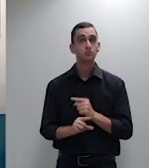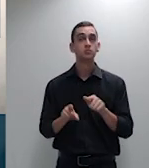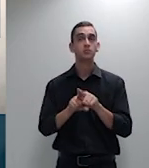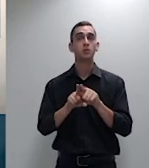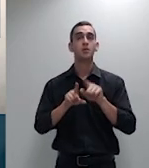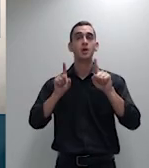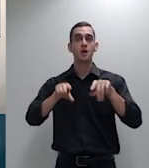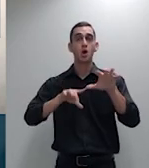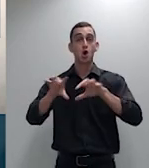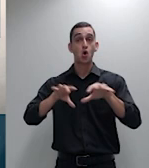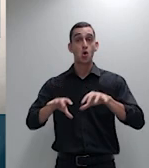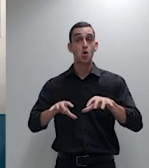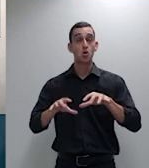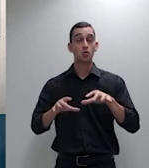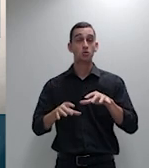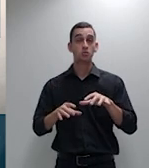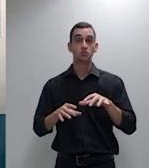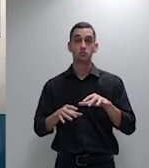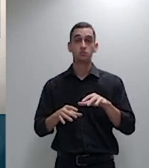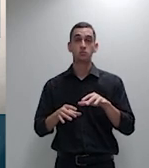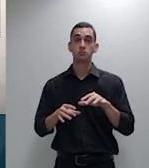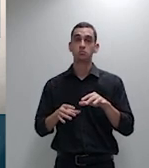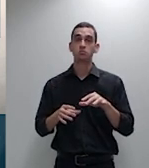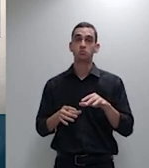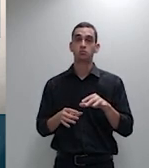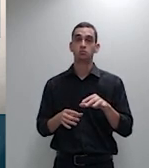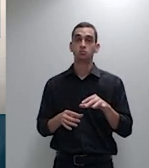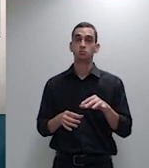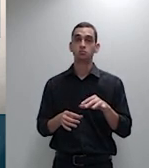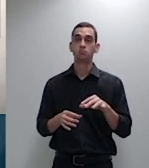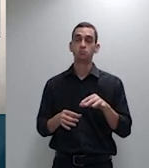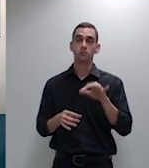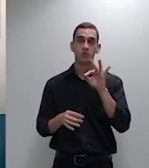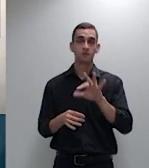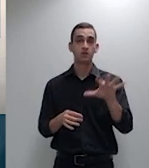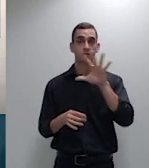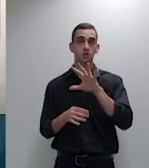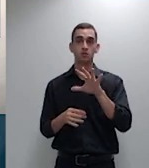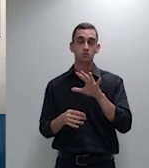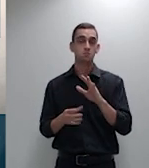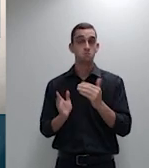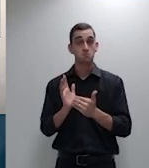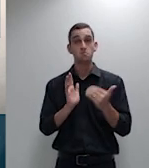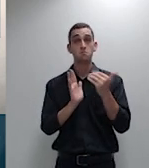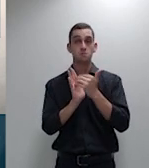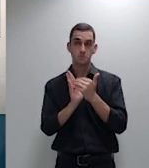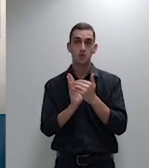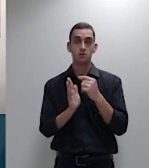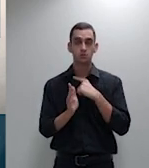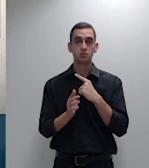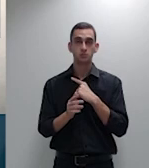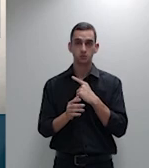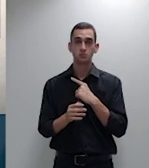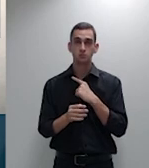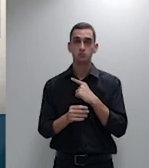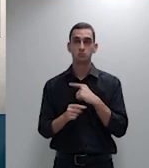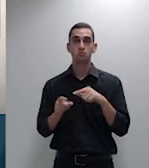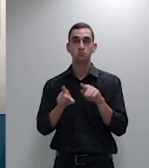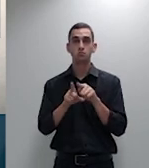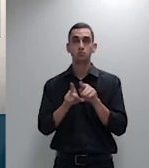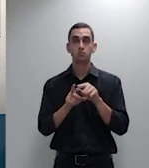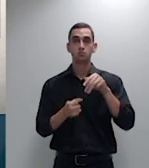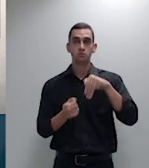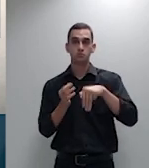oxalá exista no Brasil e aqui eu saúdo o hoje retirante ministro Raimundo Carreiro